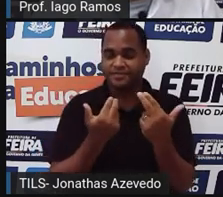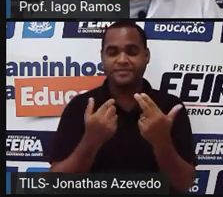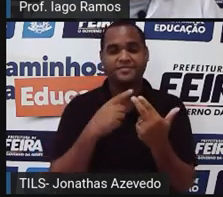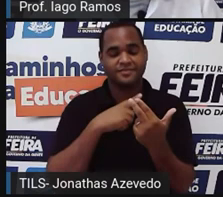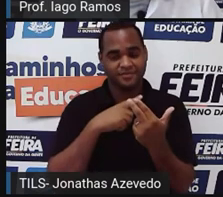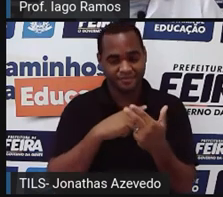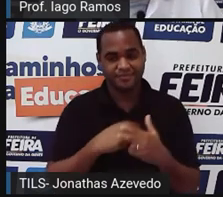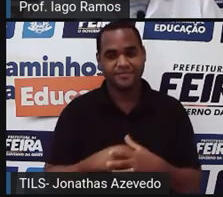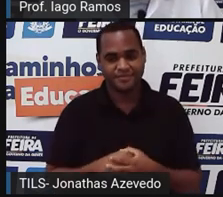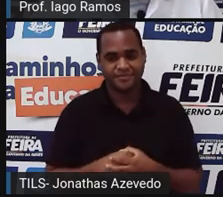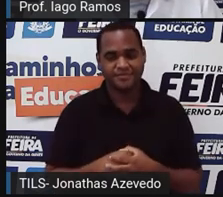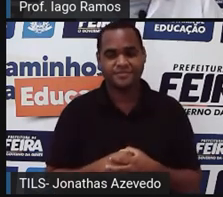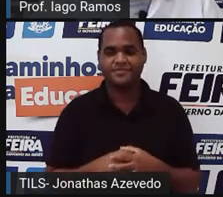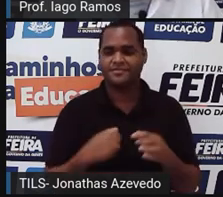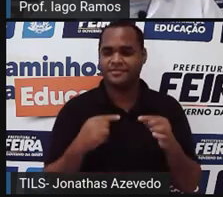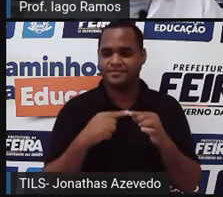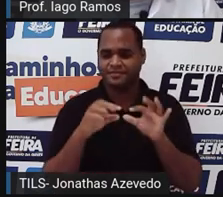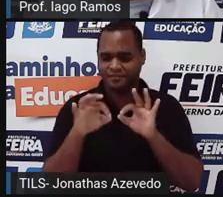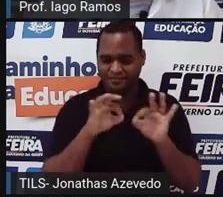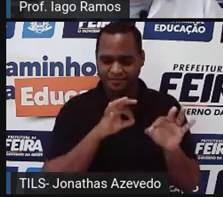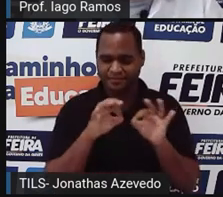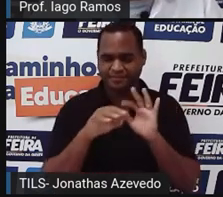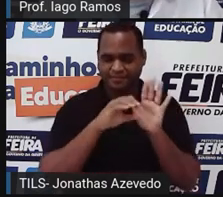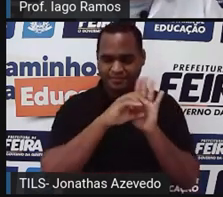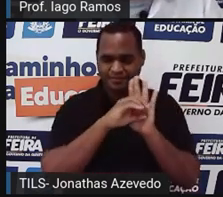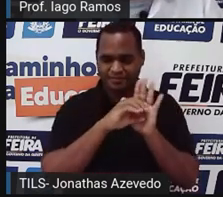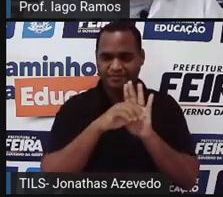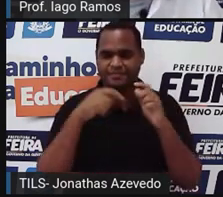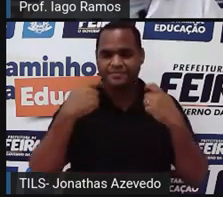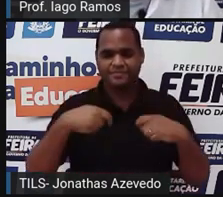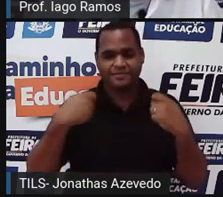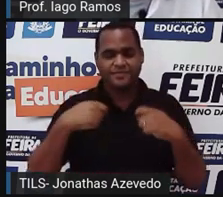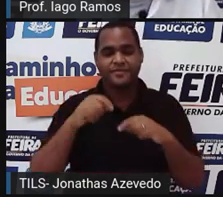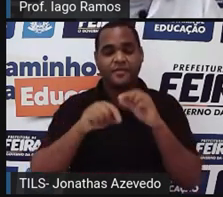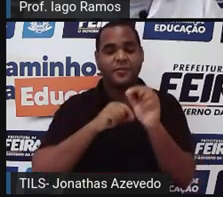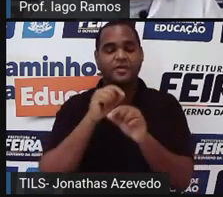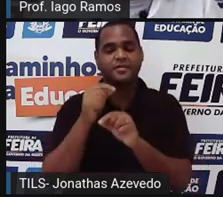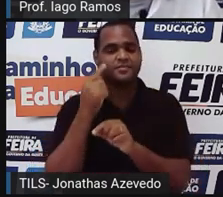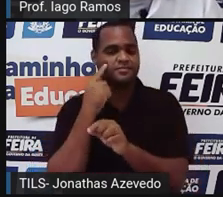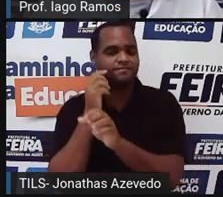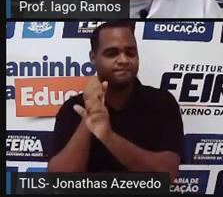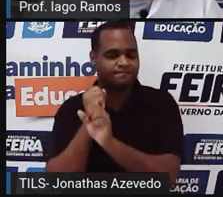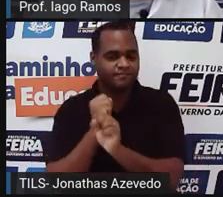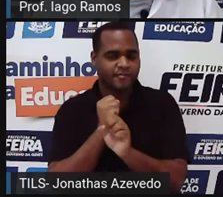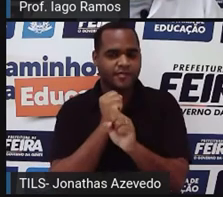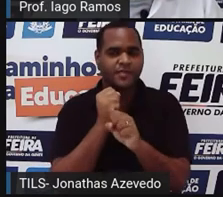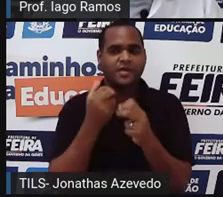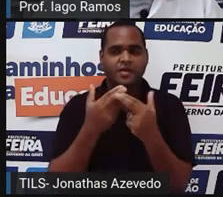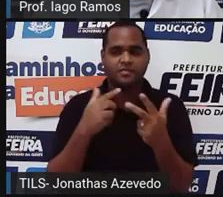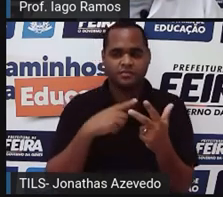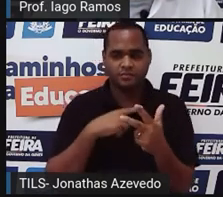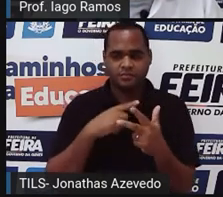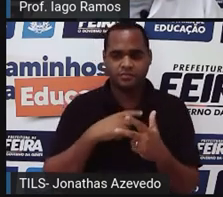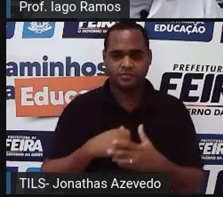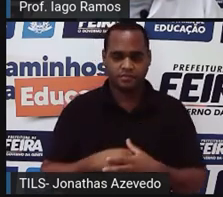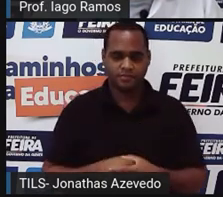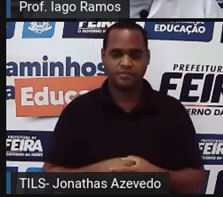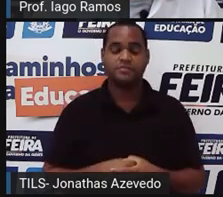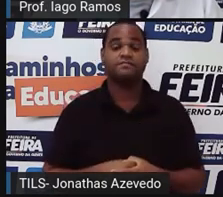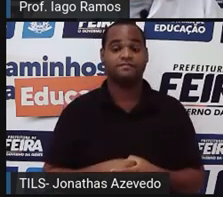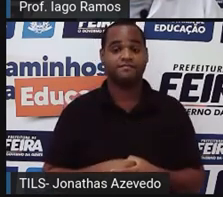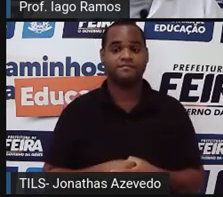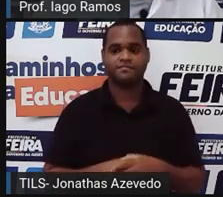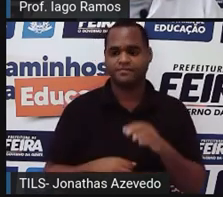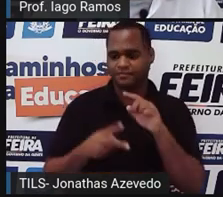E aí, ó, a gente construiu o conceito que a gente precisava construir. Quando duas razões,